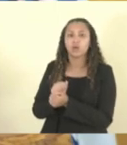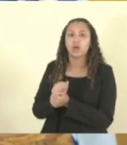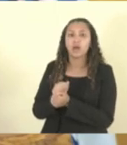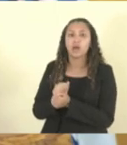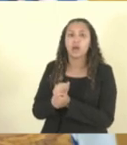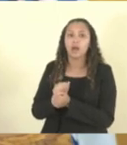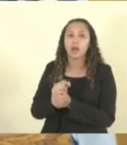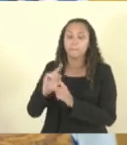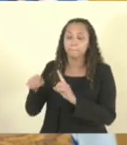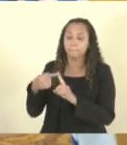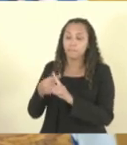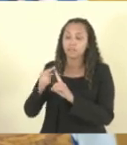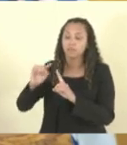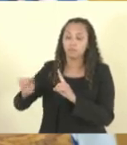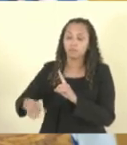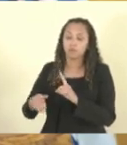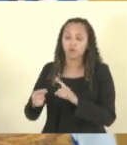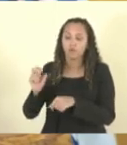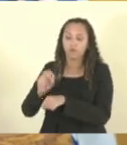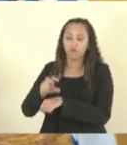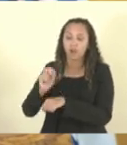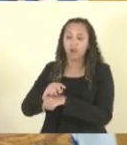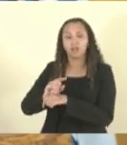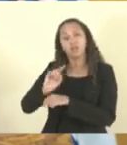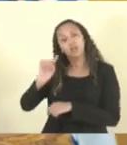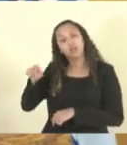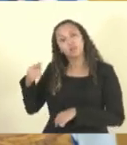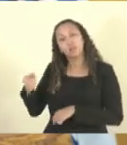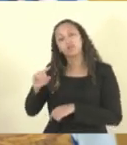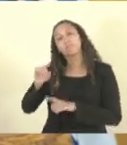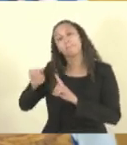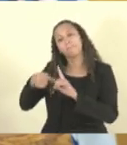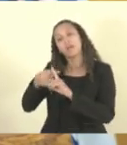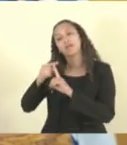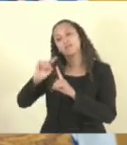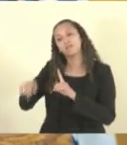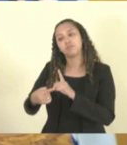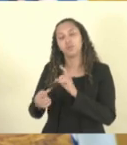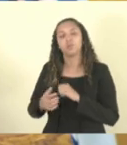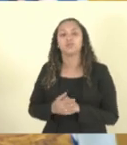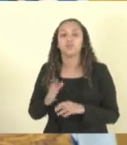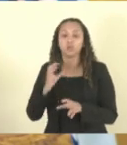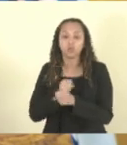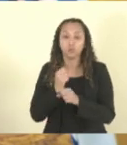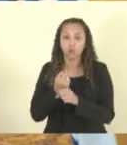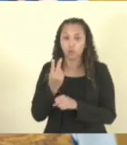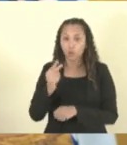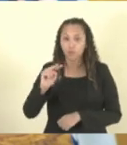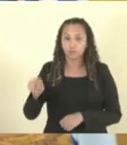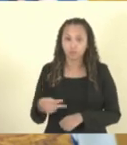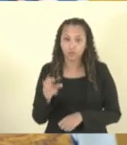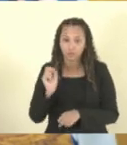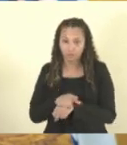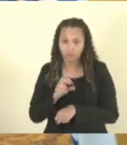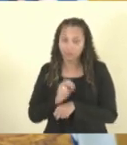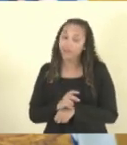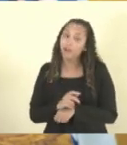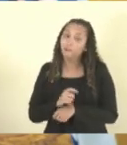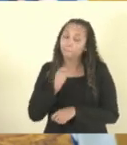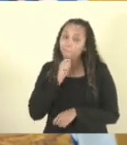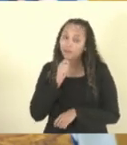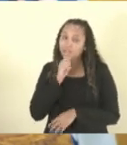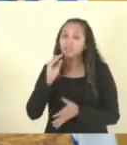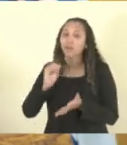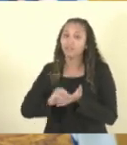mais mil vagas e agora, no segundo semestre, abrirá mais mil vagas. Não é isso, Coronel? Mas ainda está muito longe, deputado Ingenio José Esmeralda, de